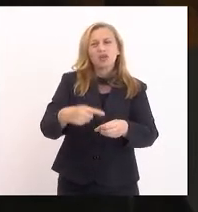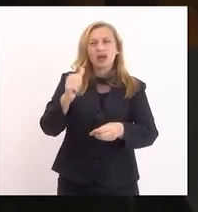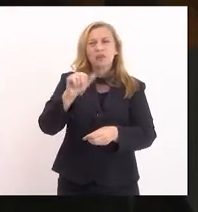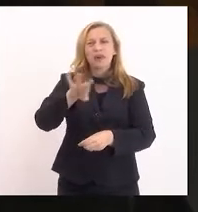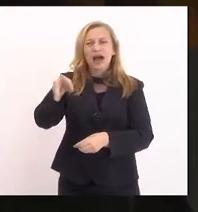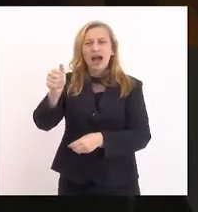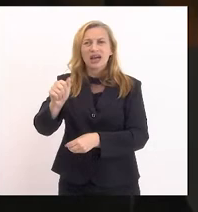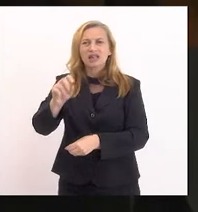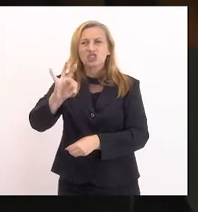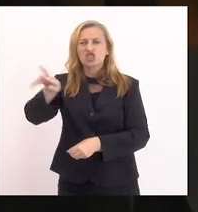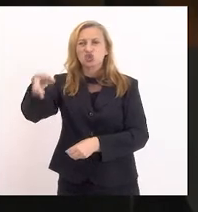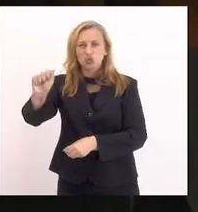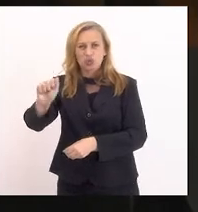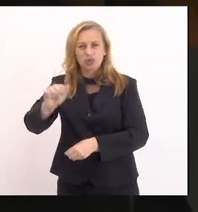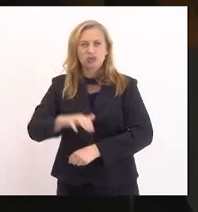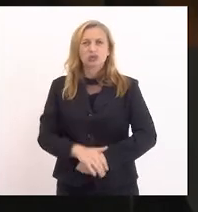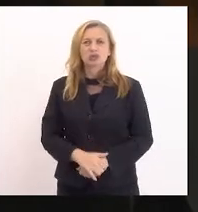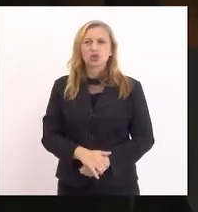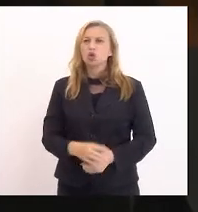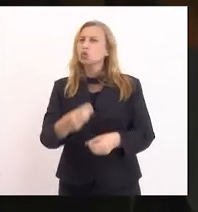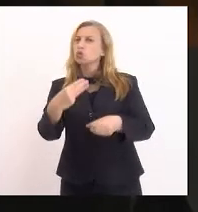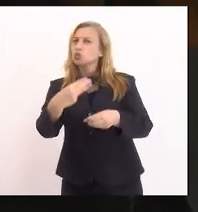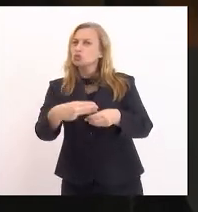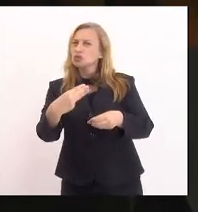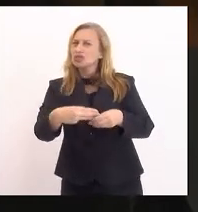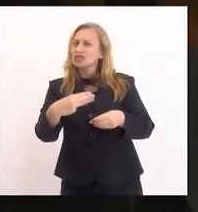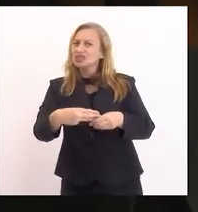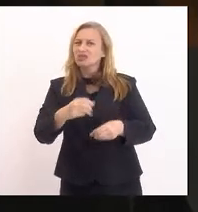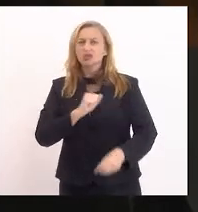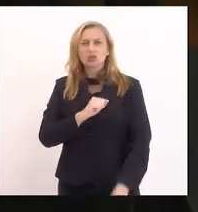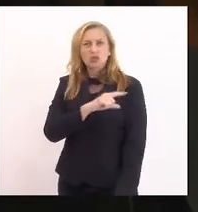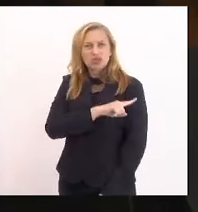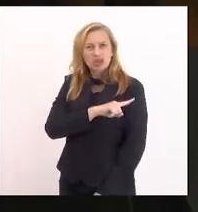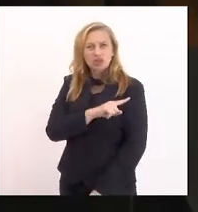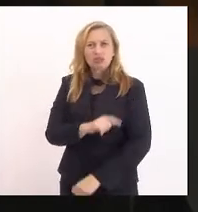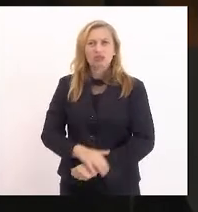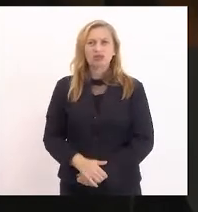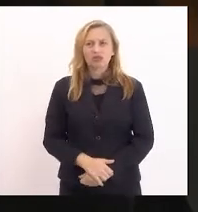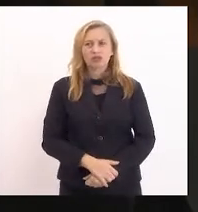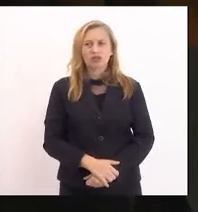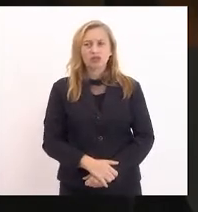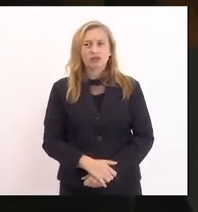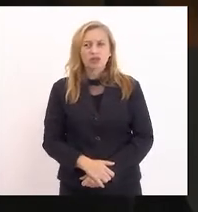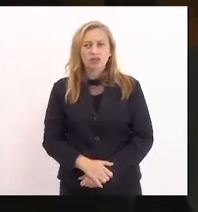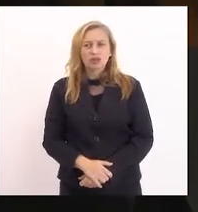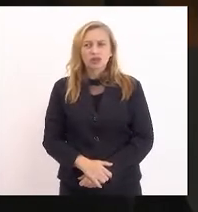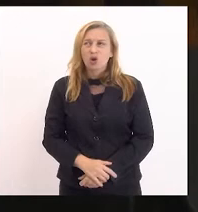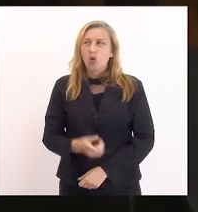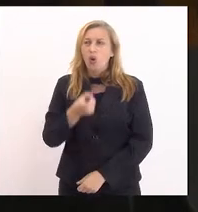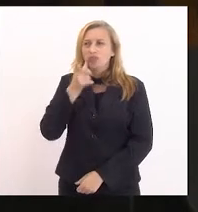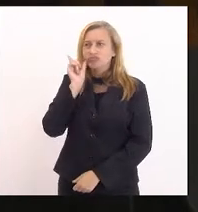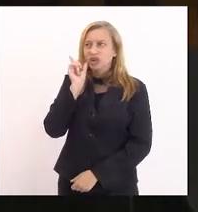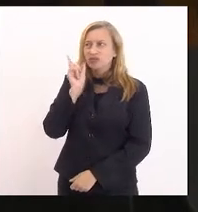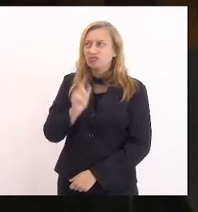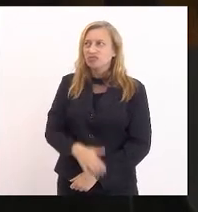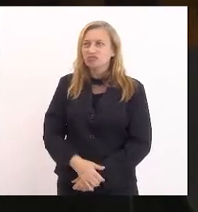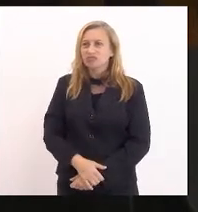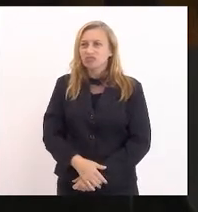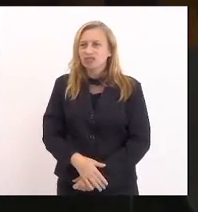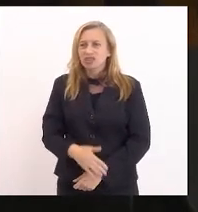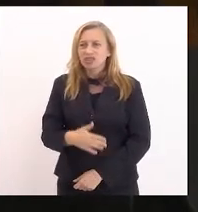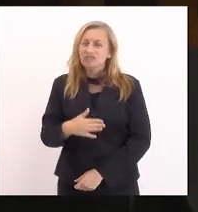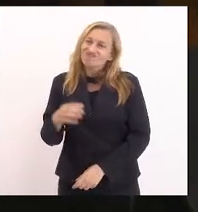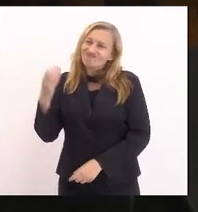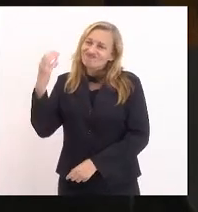Tijuca, no município de São Gonçalo, e ontem, na minha querida